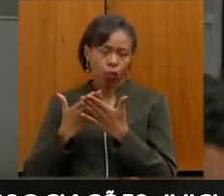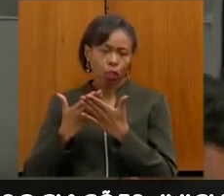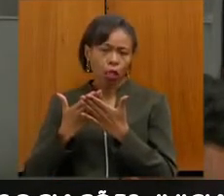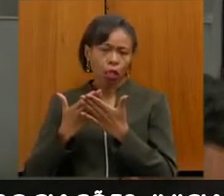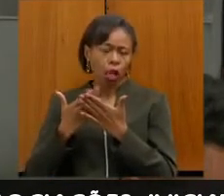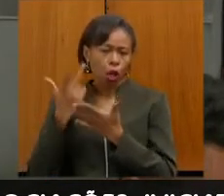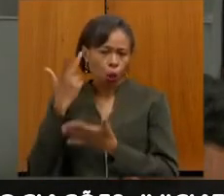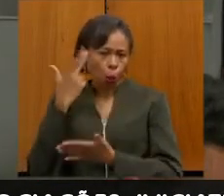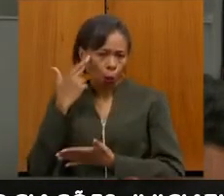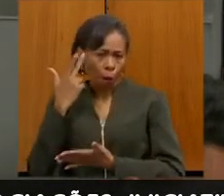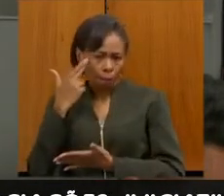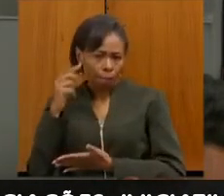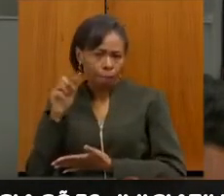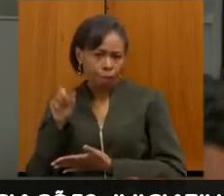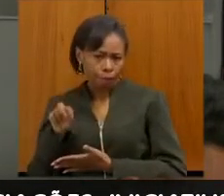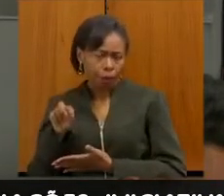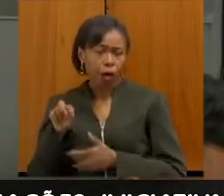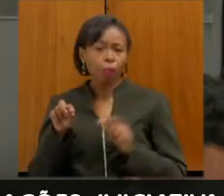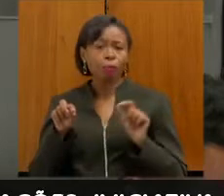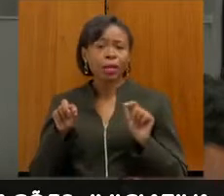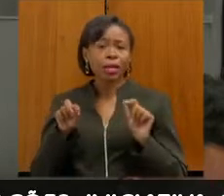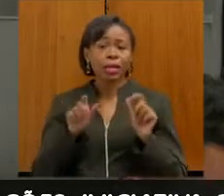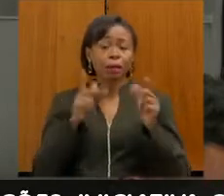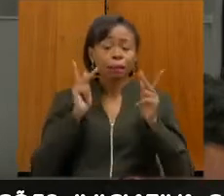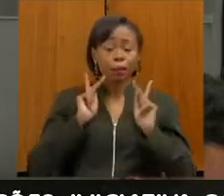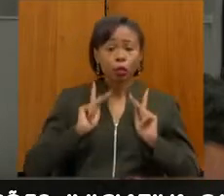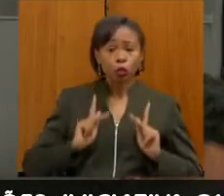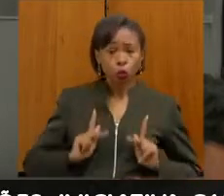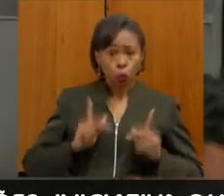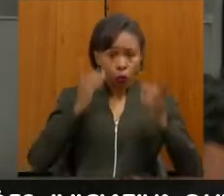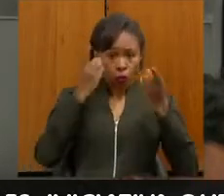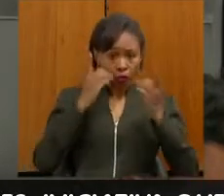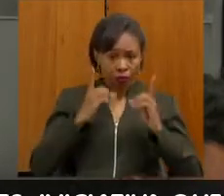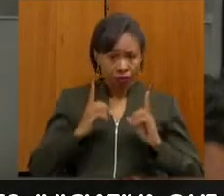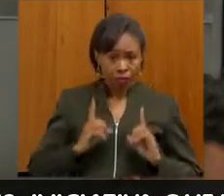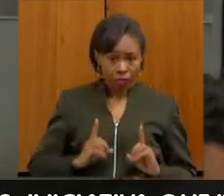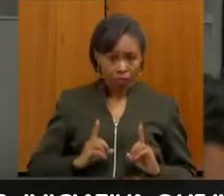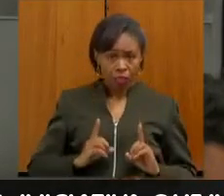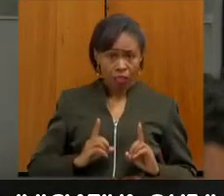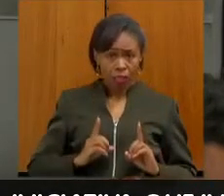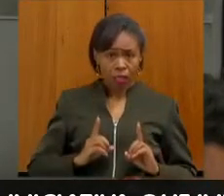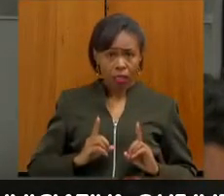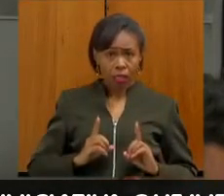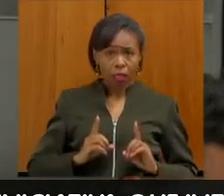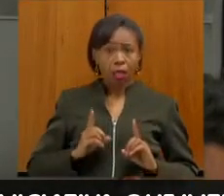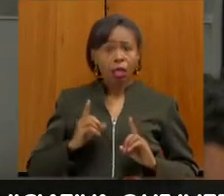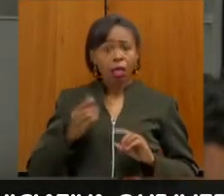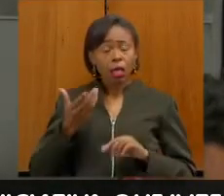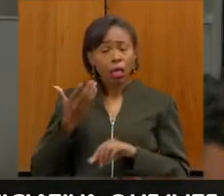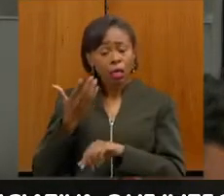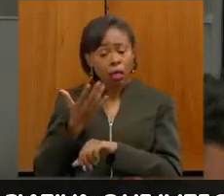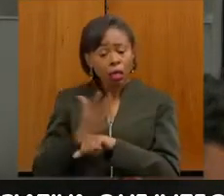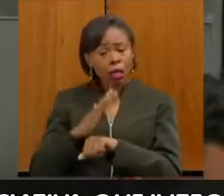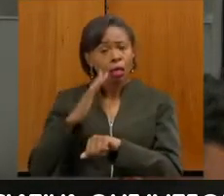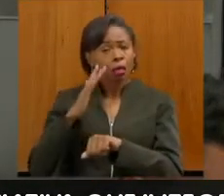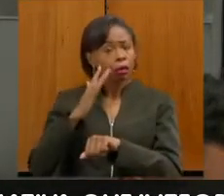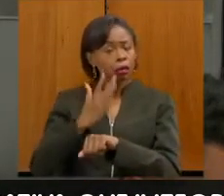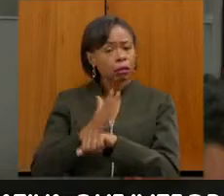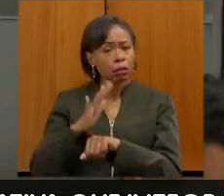essas pessoas com deficiência e já vai treinando, porque quando